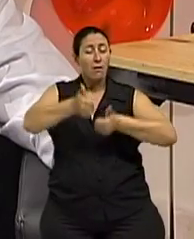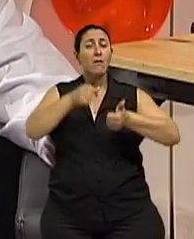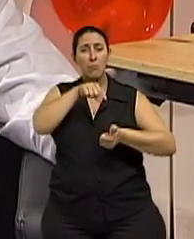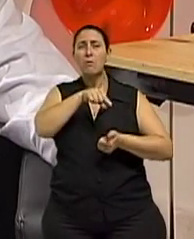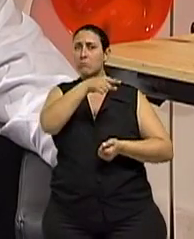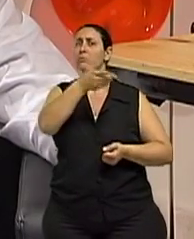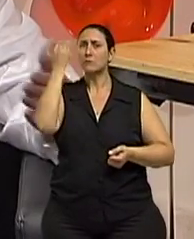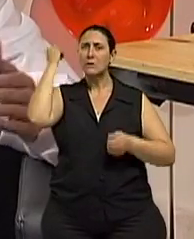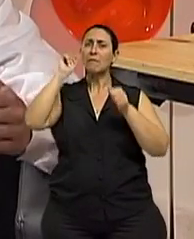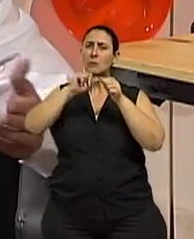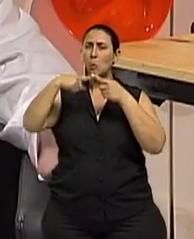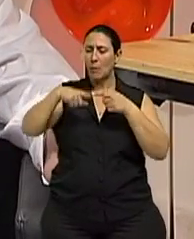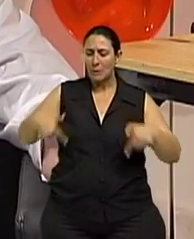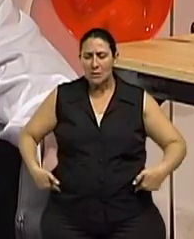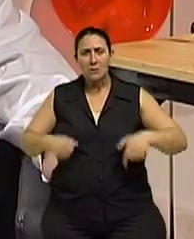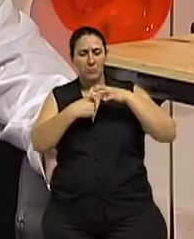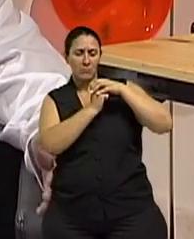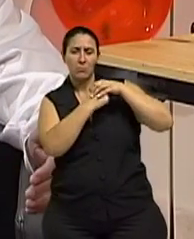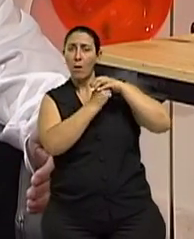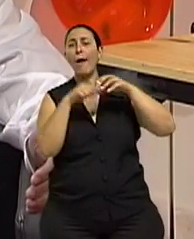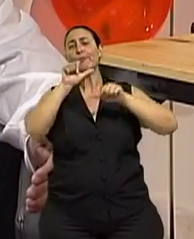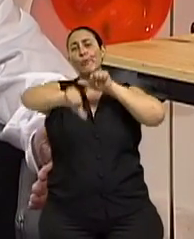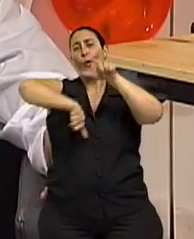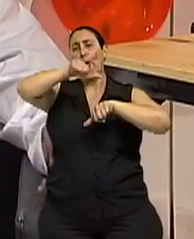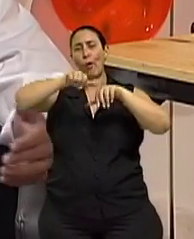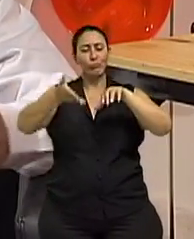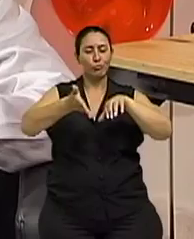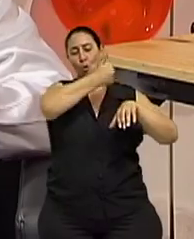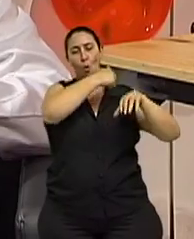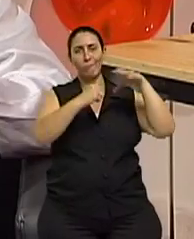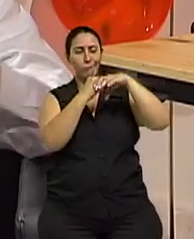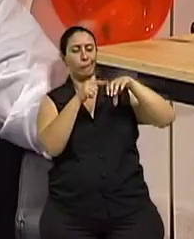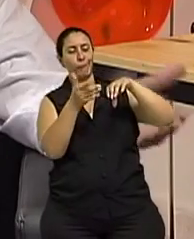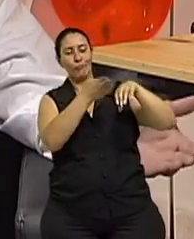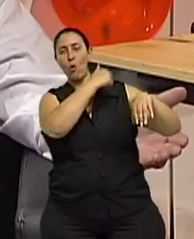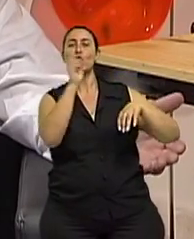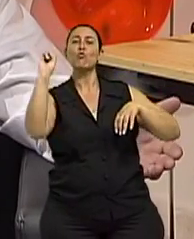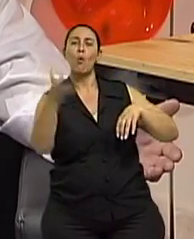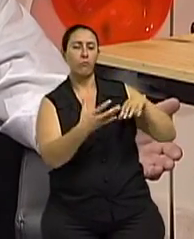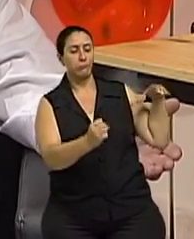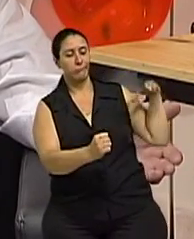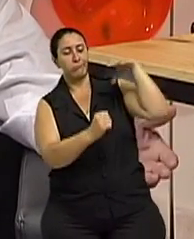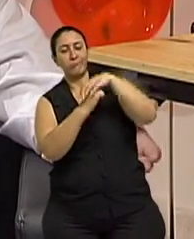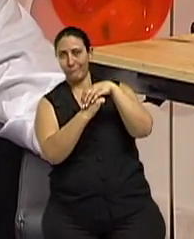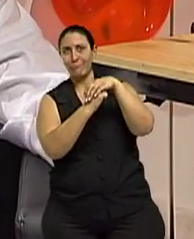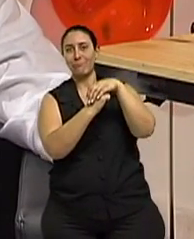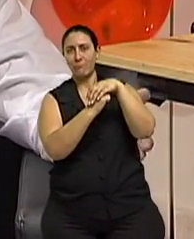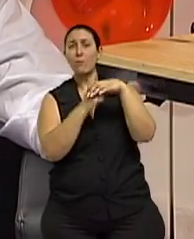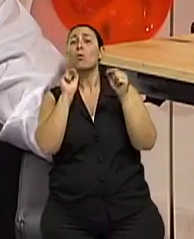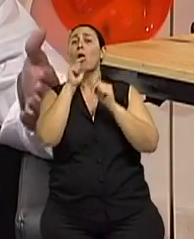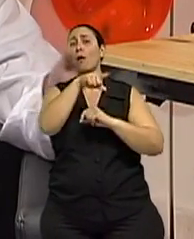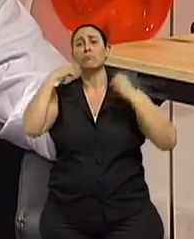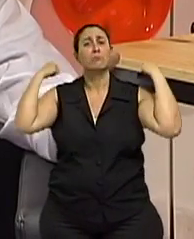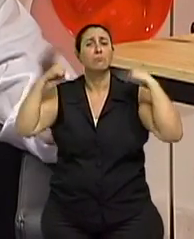quadril, ele tinha desgaste, ele colocou uma prótese de quadril. E foi um jogador de futebol que fez atividade física intensa a vida toda, e